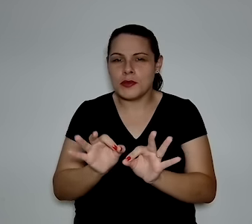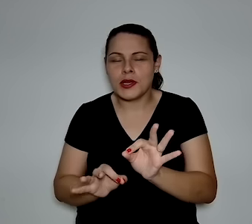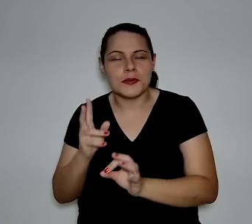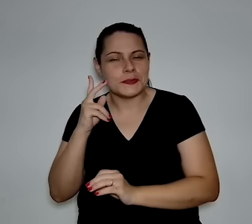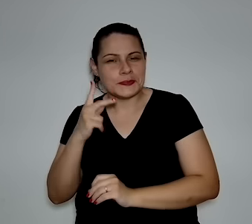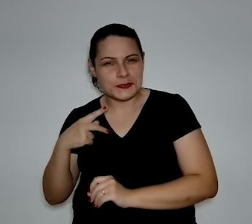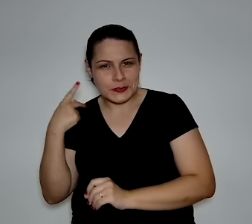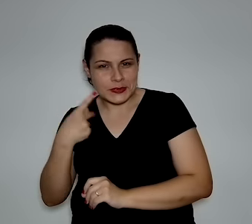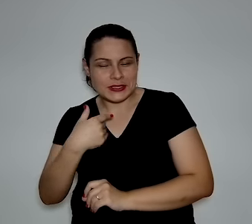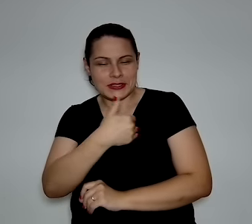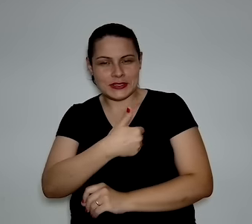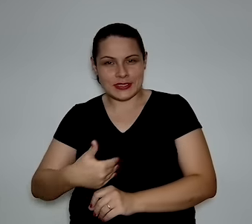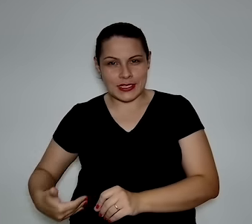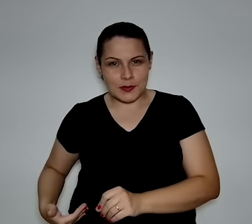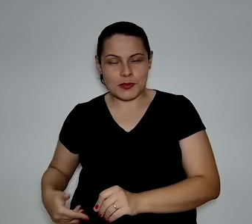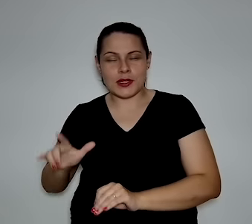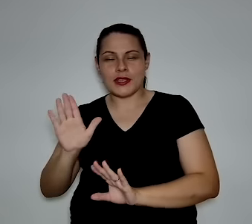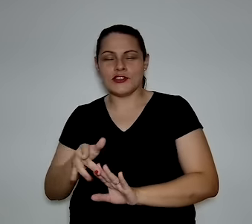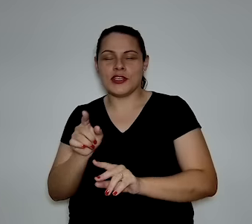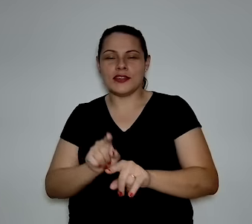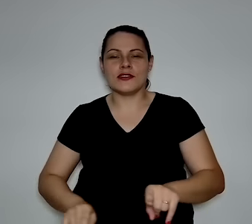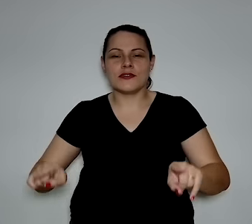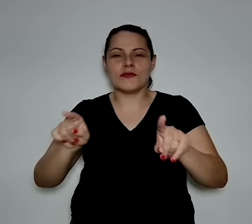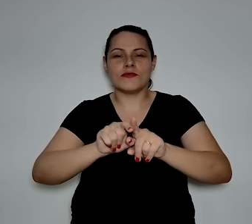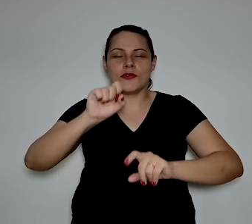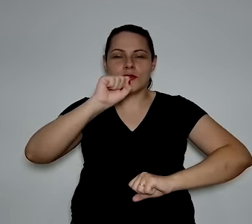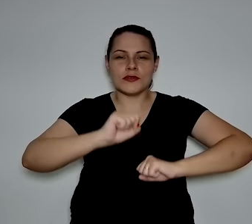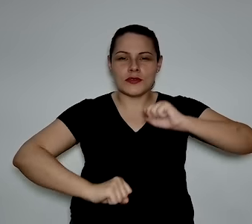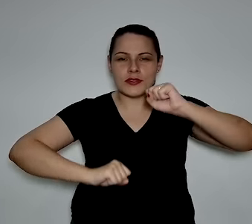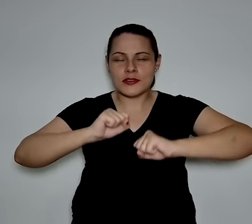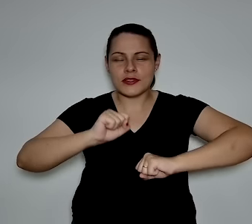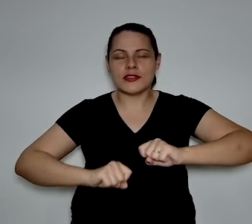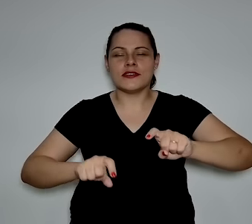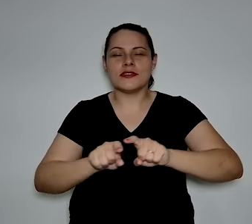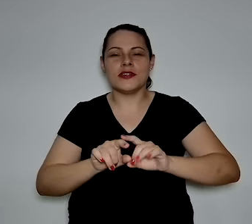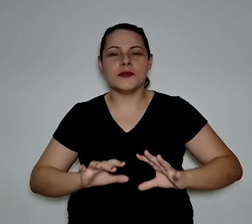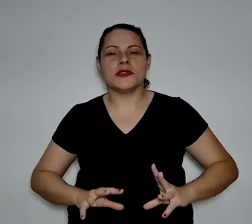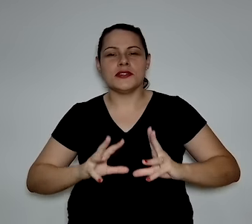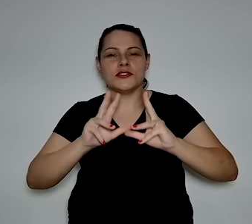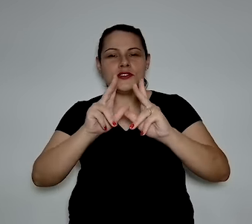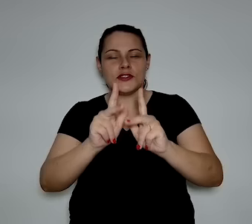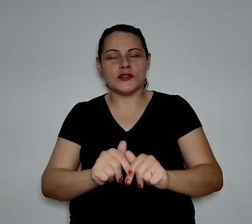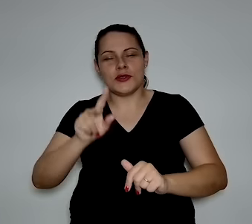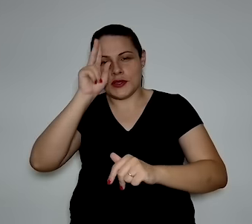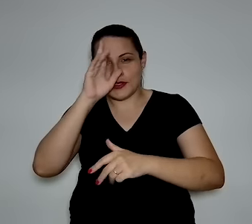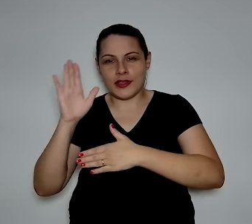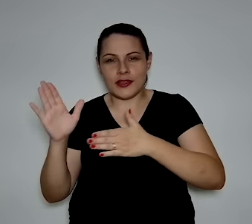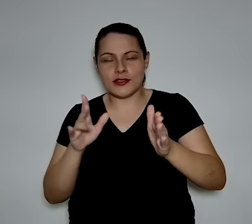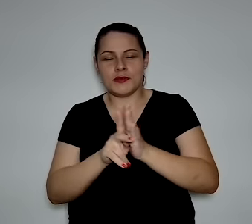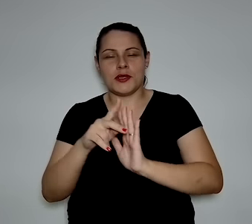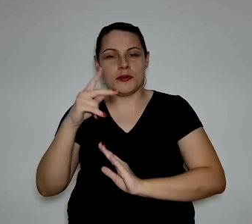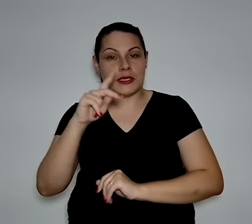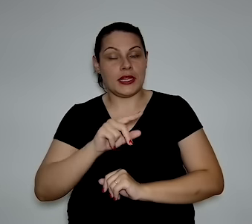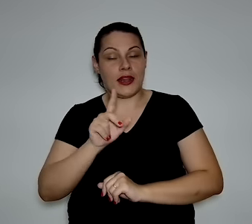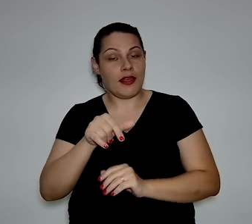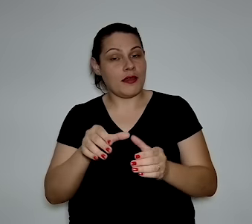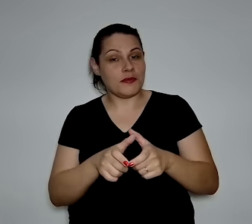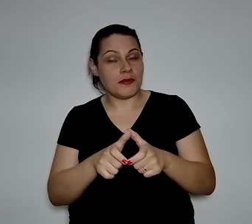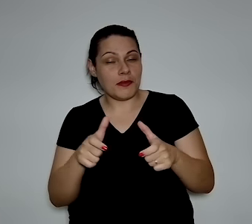de política pública de reindustrialização, industrialização ou de industrialização, como queira, da sua história.